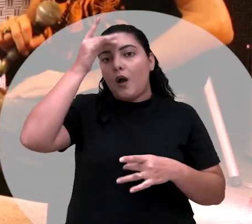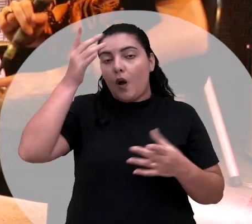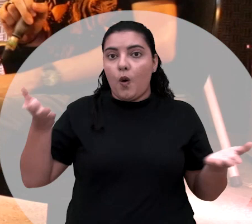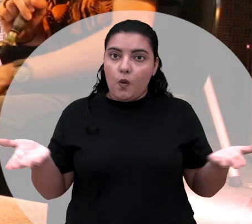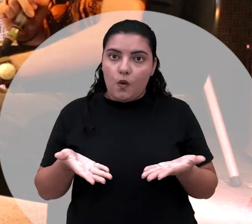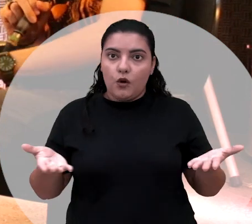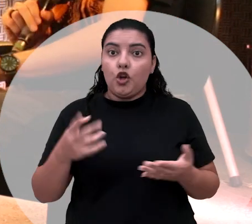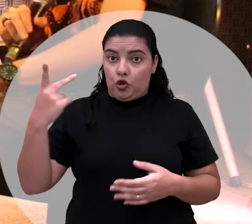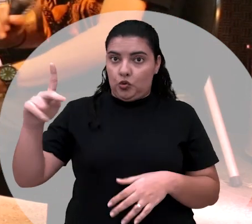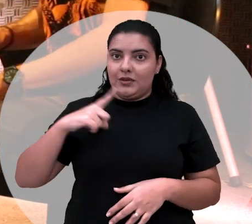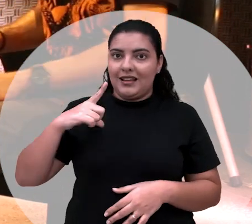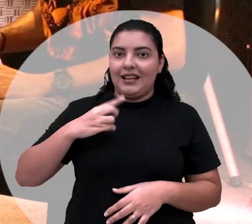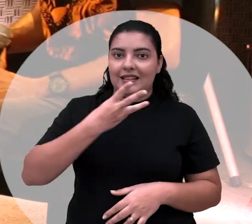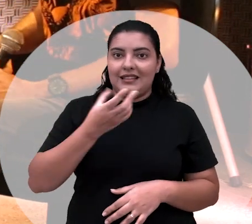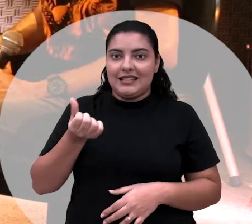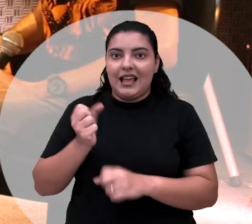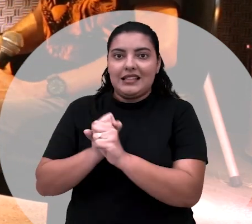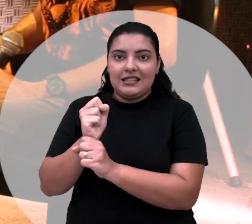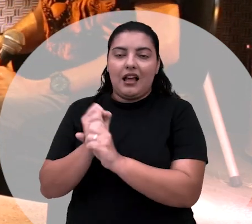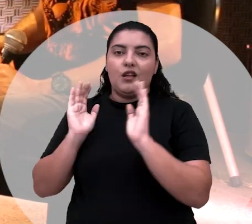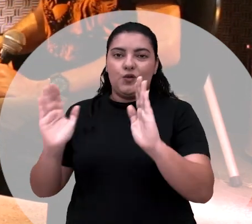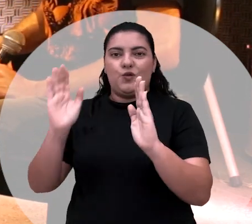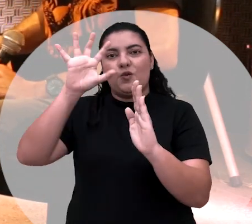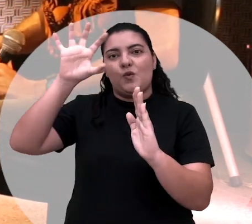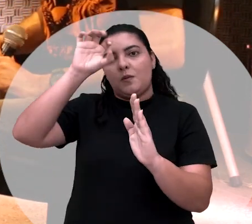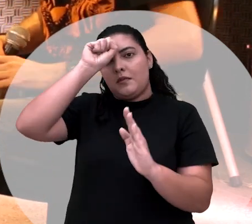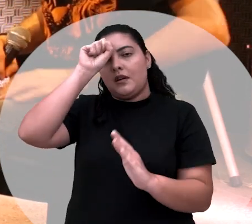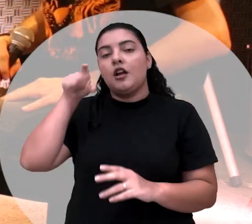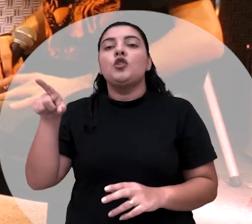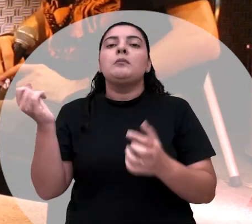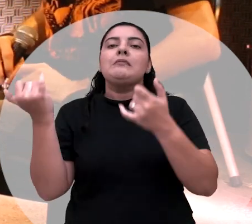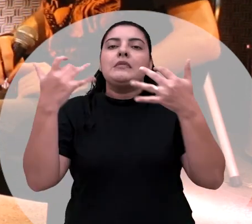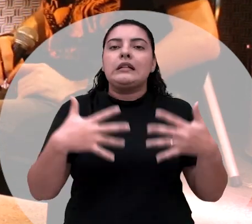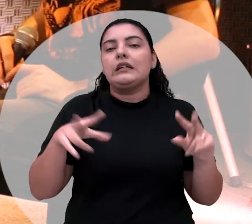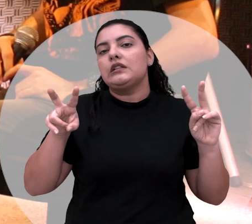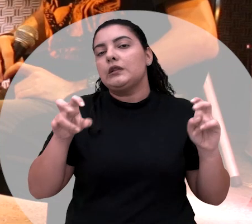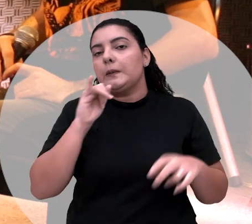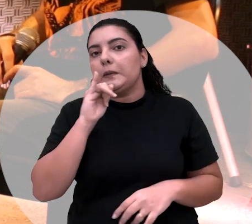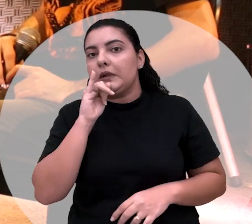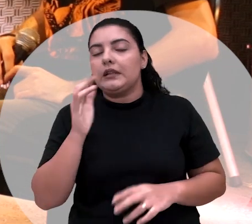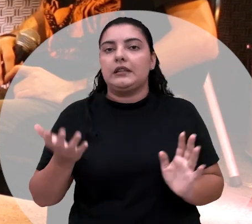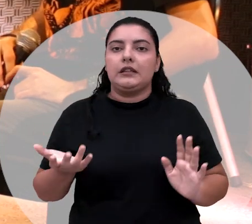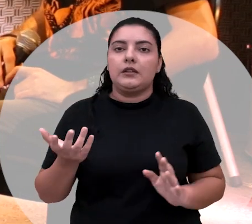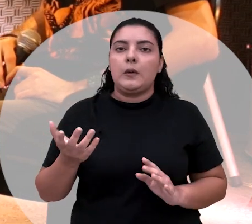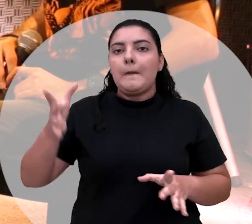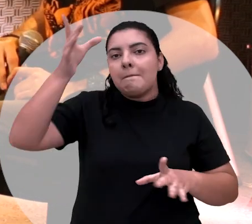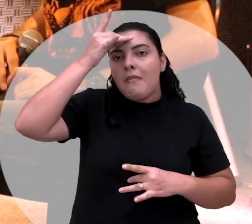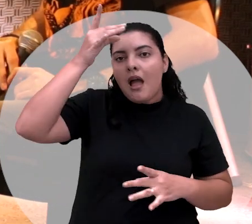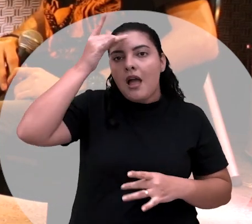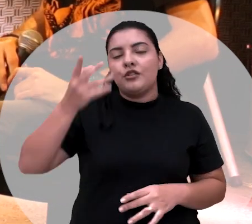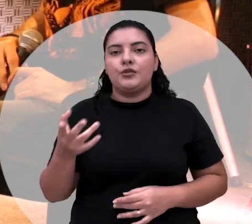você já tem 36 anos de axé, mas, enfim, o que é que você tem a falar sobre essa questão da credibilidade do médium,